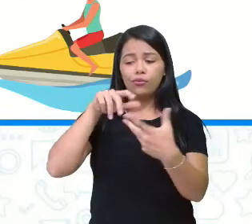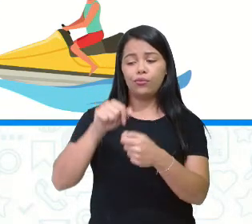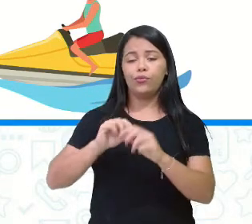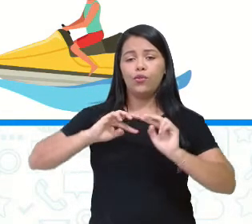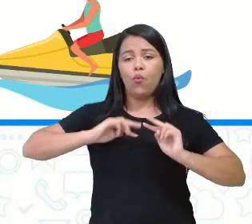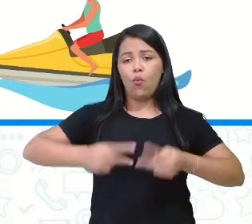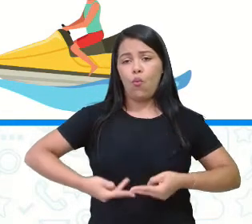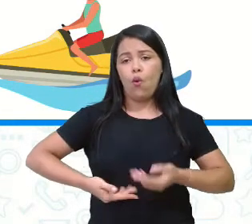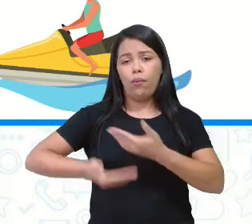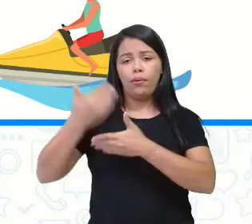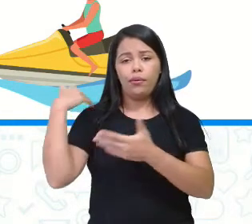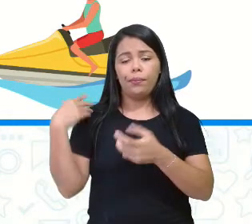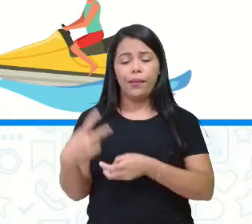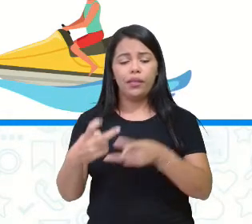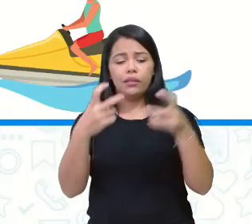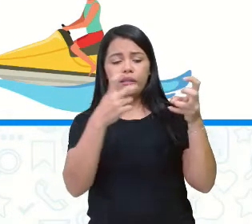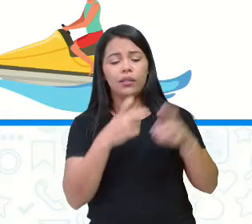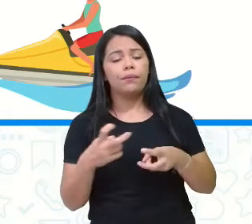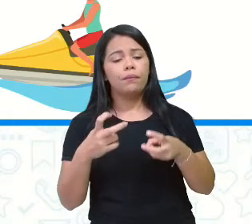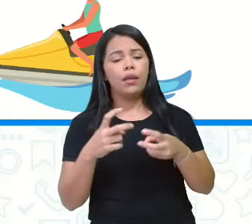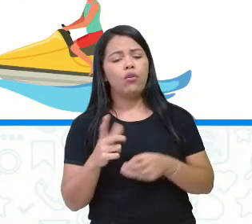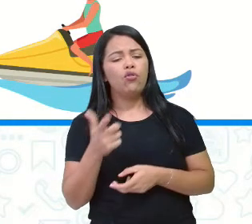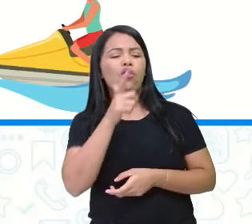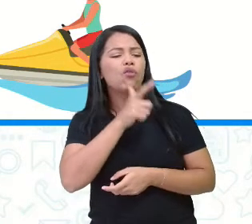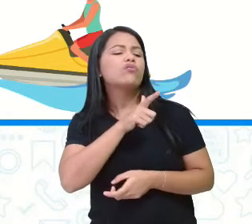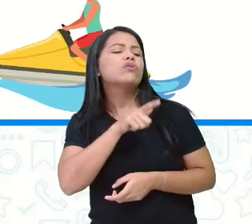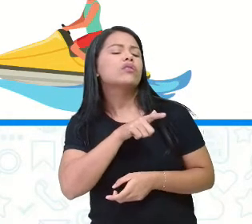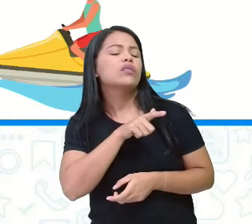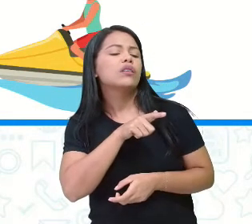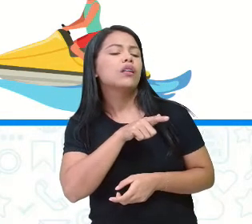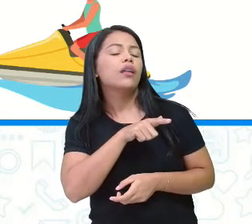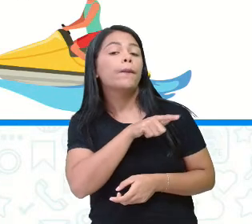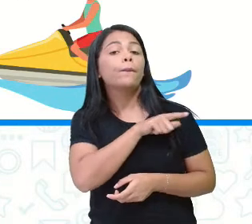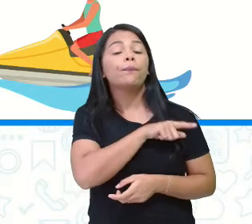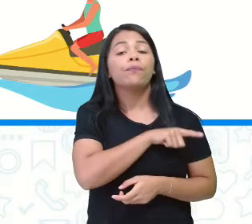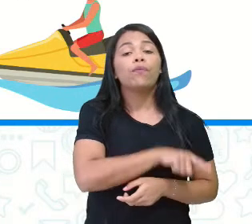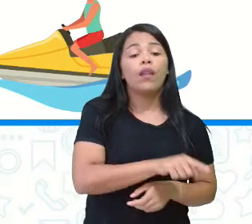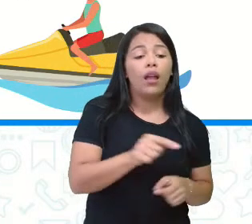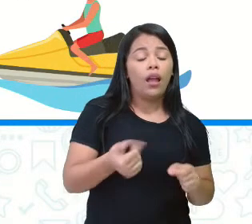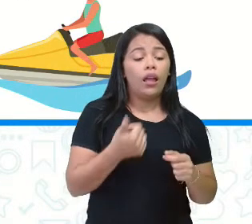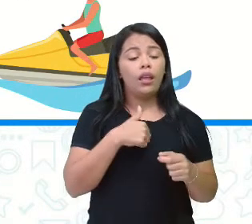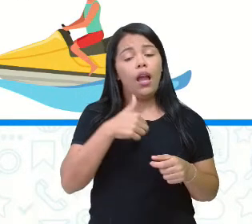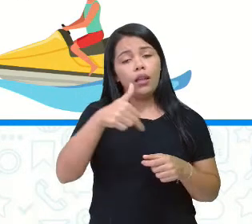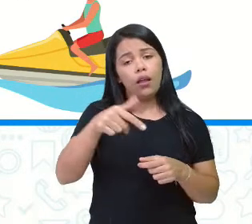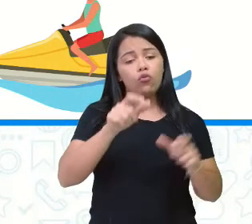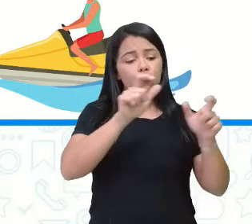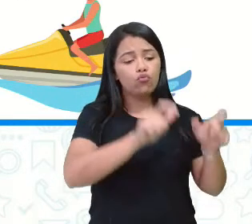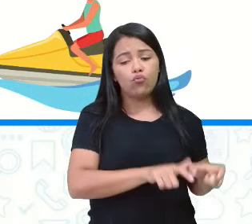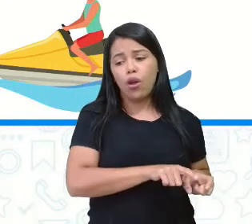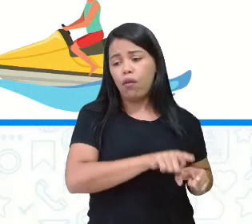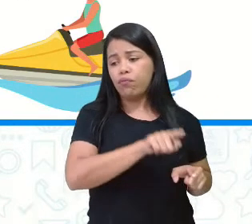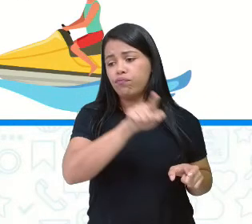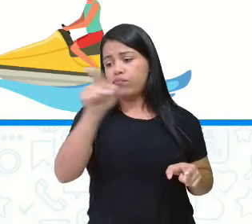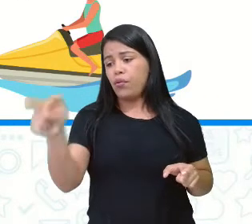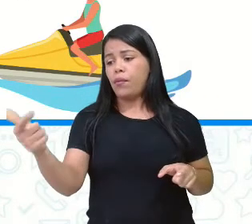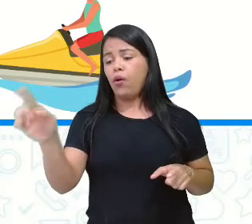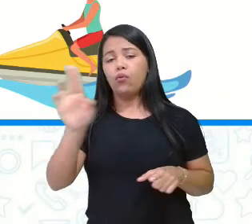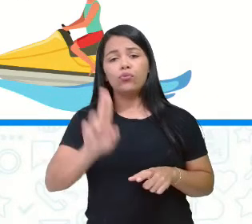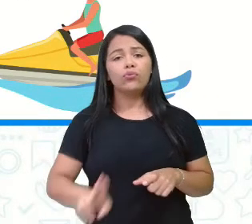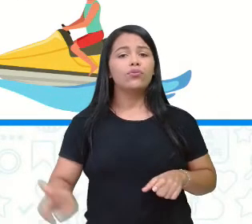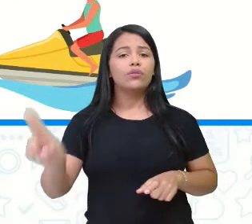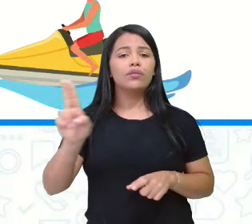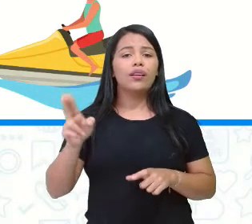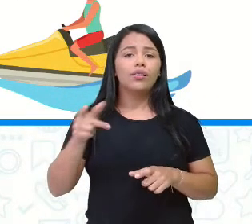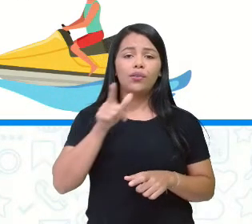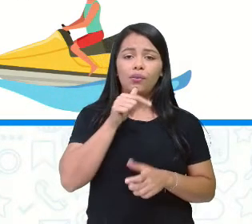primitivo percebeu que poderia se locomover de um lugar para o outro, utilizando os rios, lagos e mares. E nessa